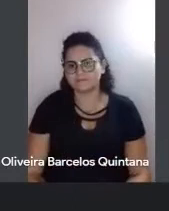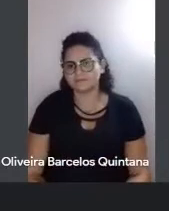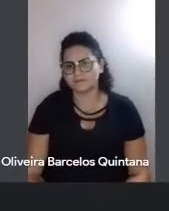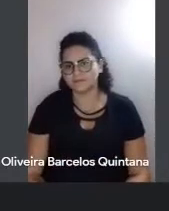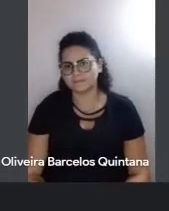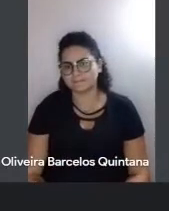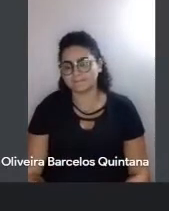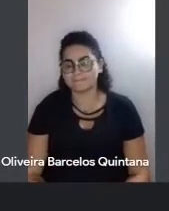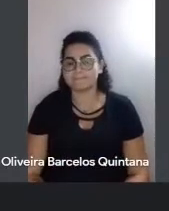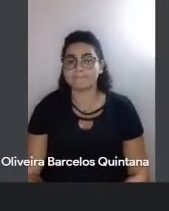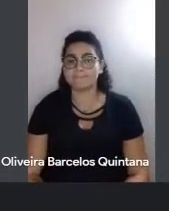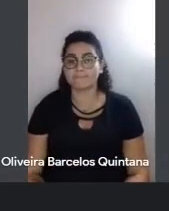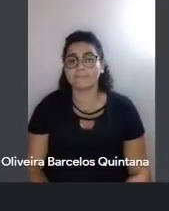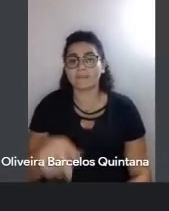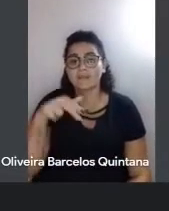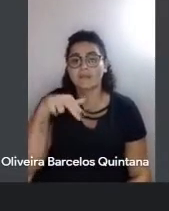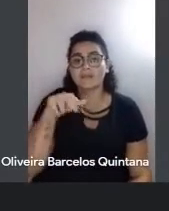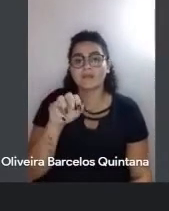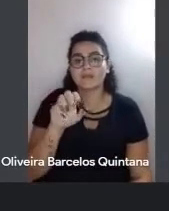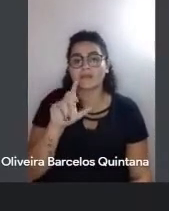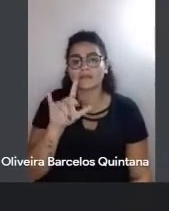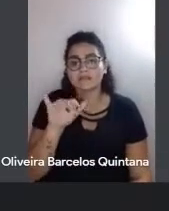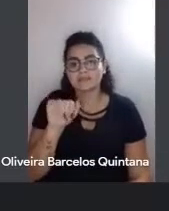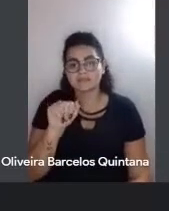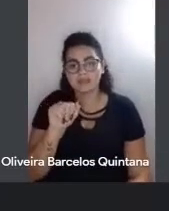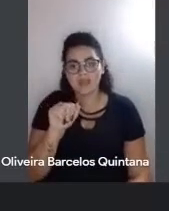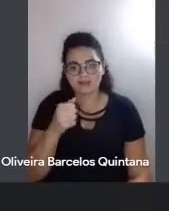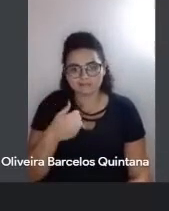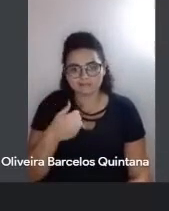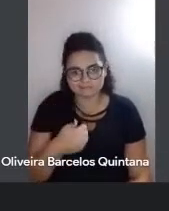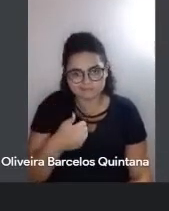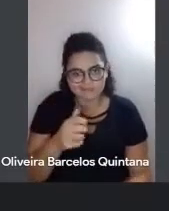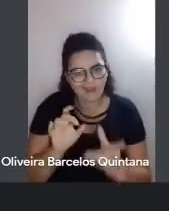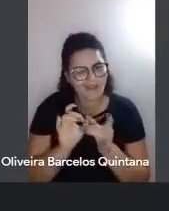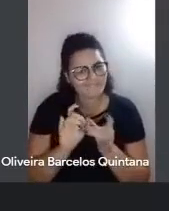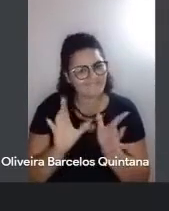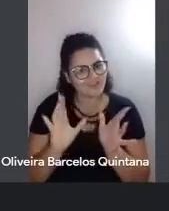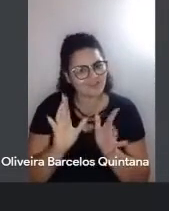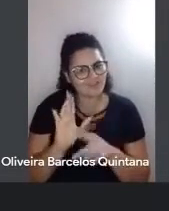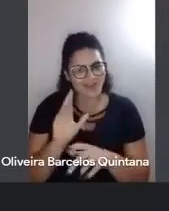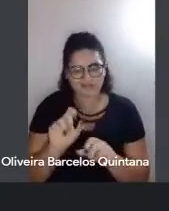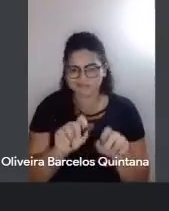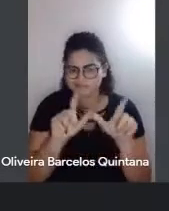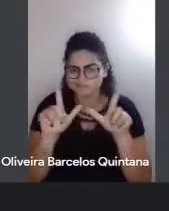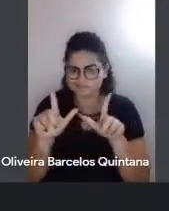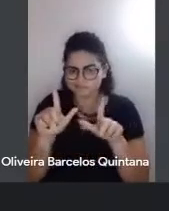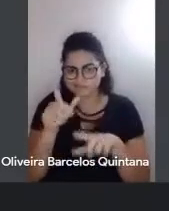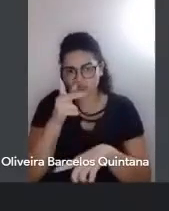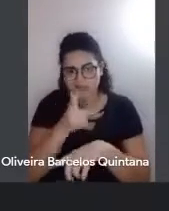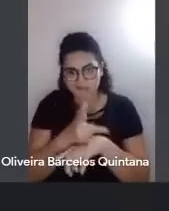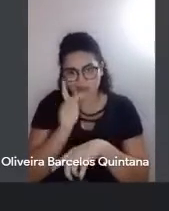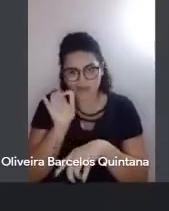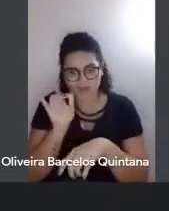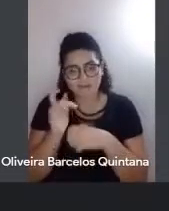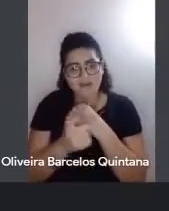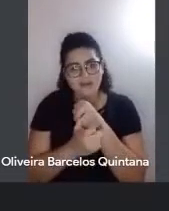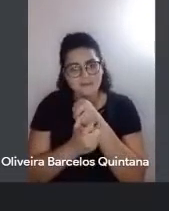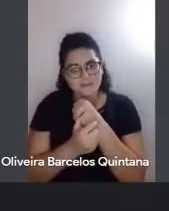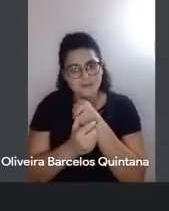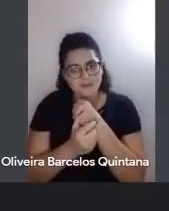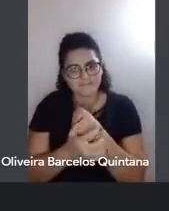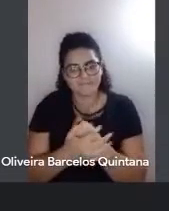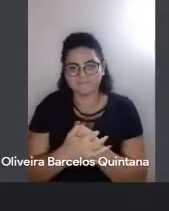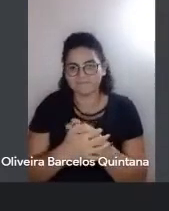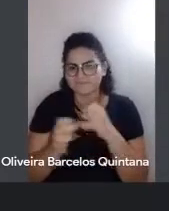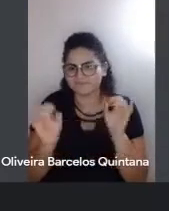Então, vamos lá. Dona Anélia, como é que a senhora está? Fique à vontade, abra sua câmera. por favor. Olá!